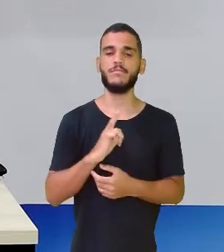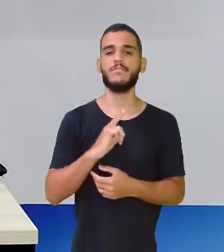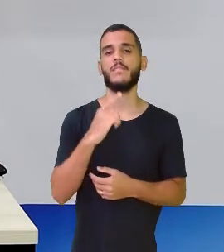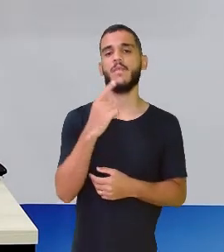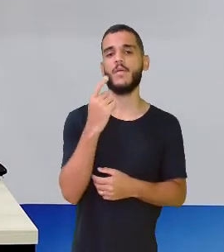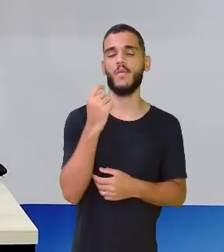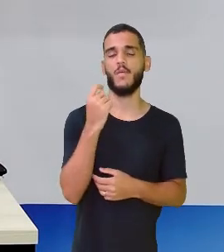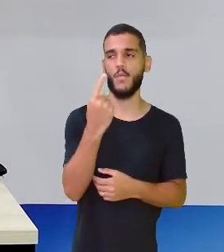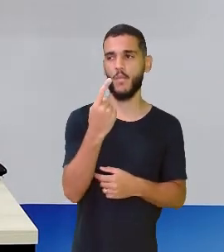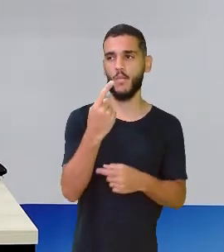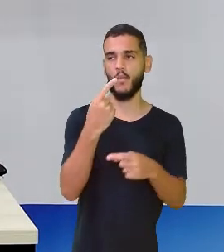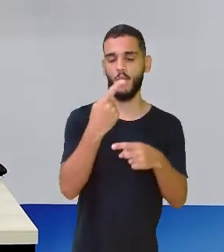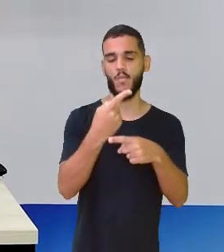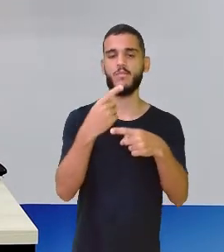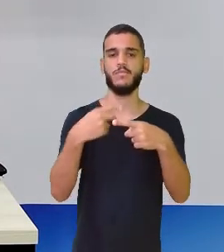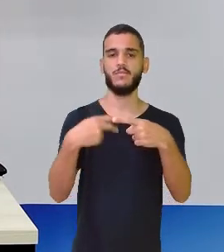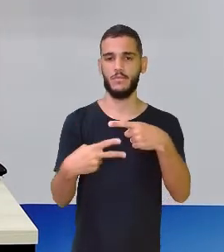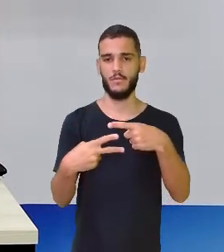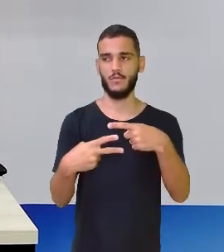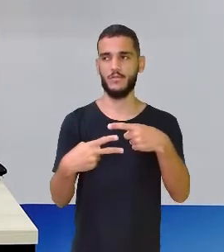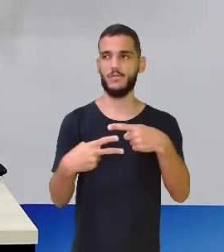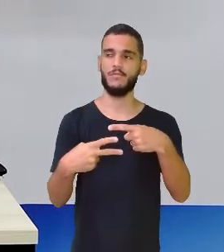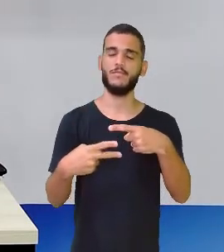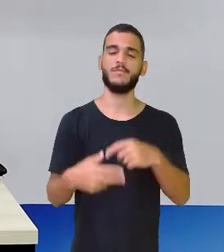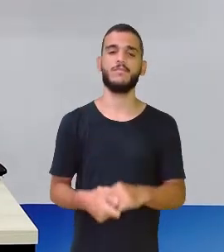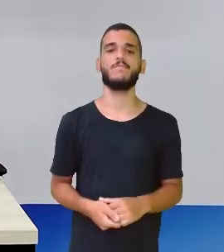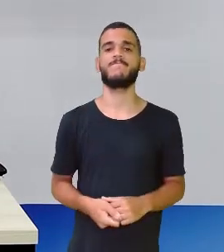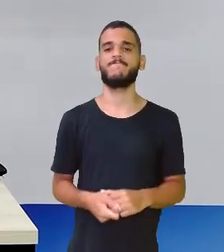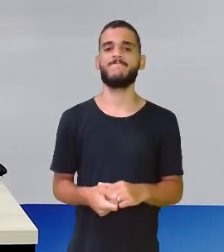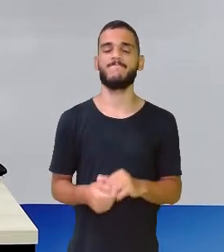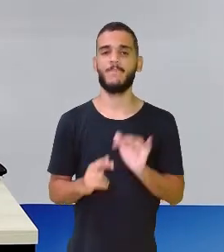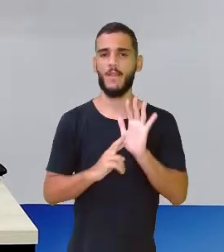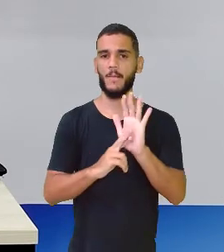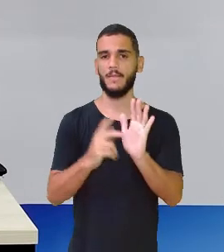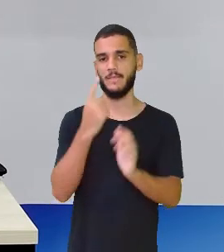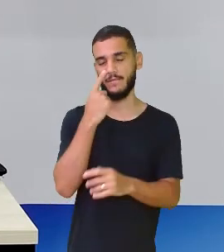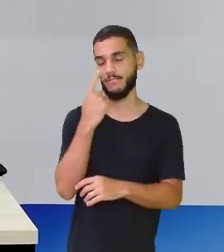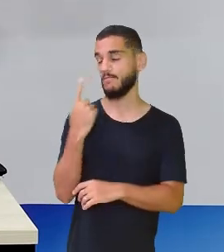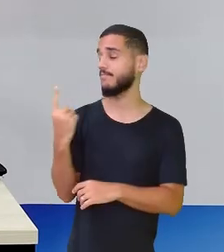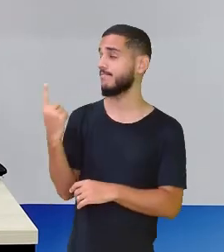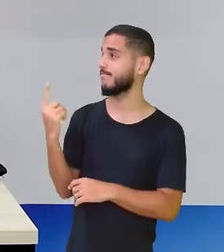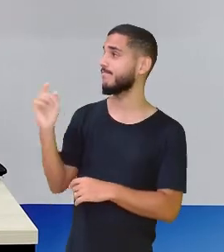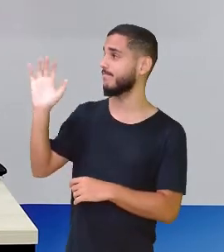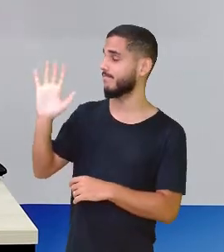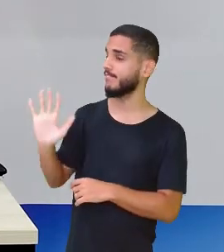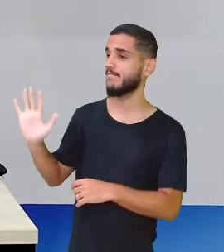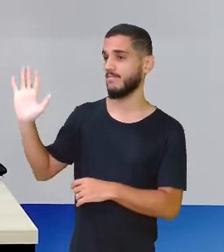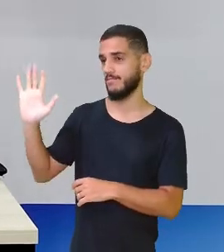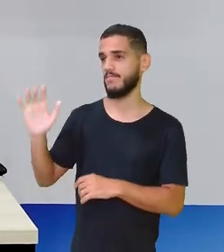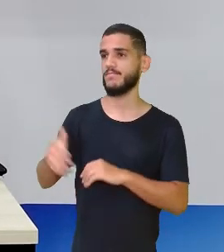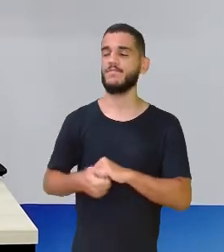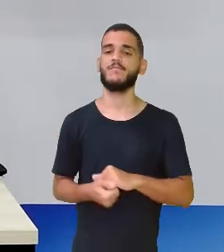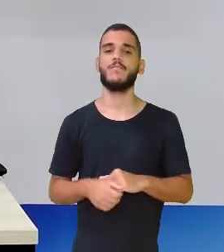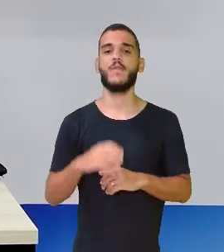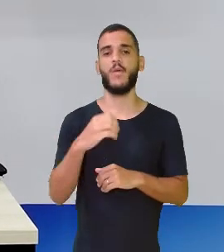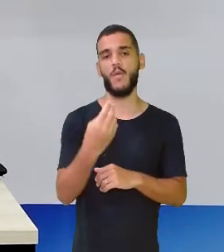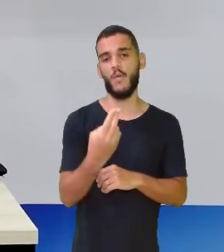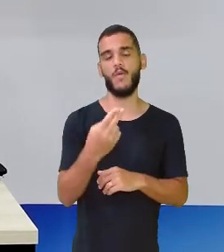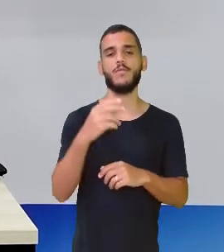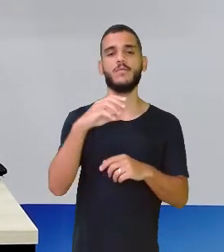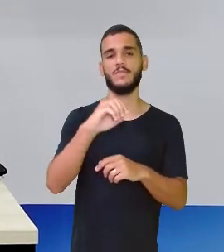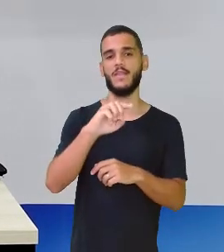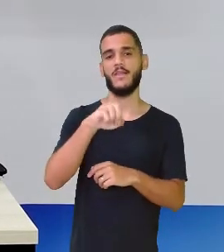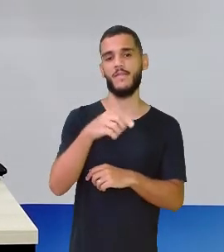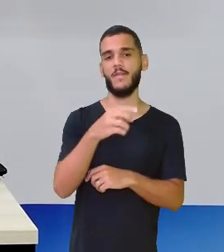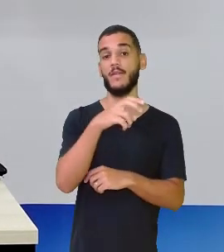uma parte de duas, uma parte de duas, ou 0,5. Como